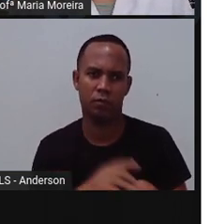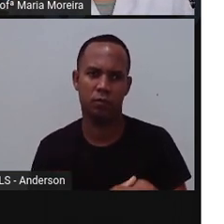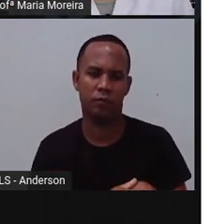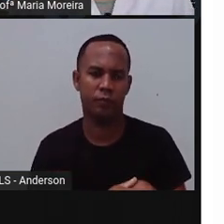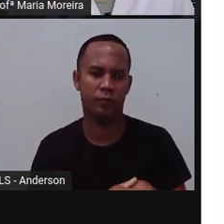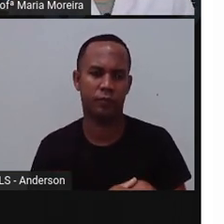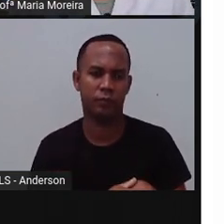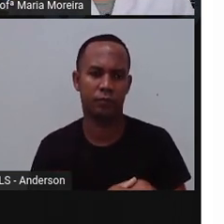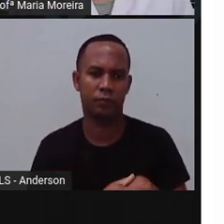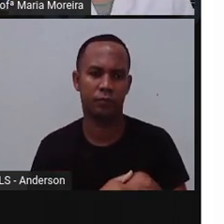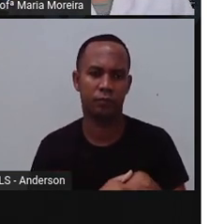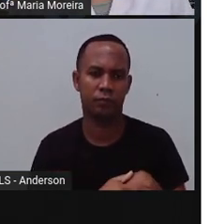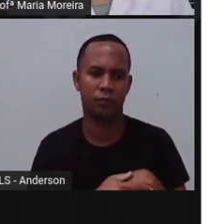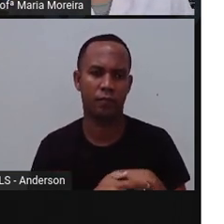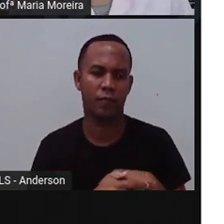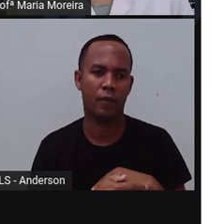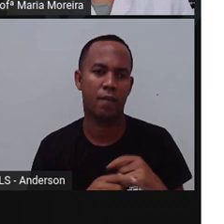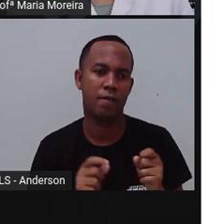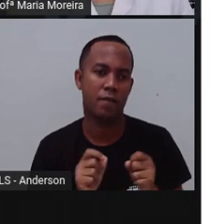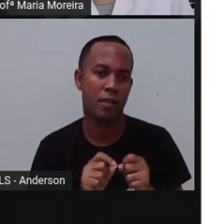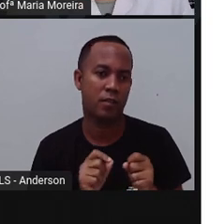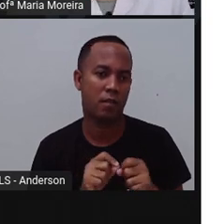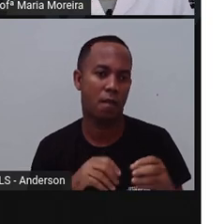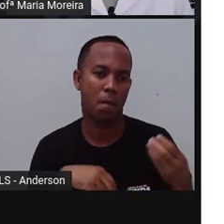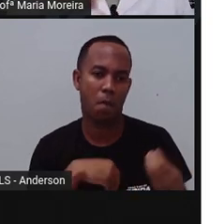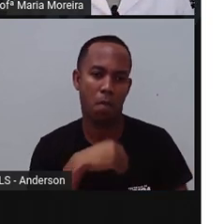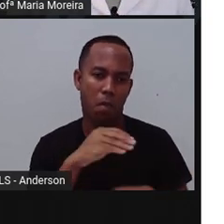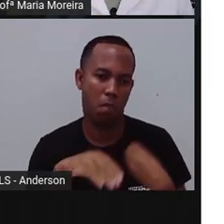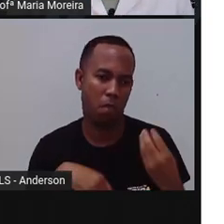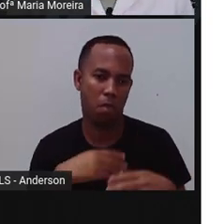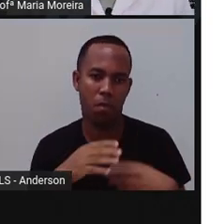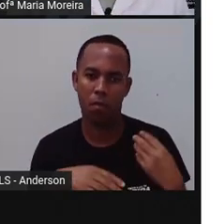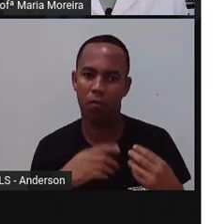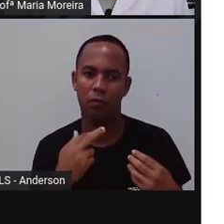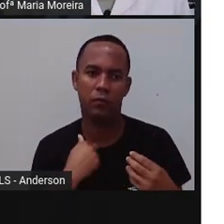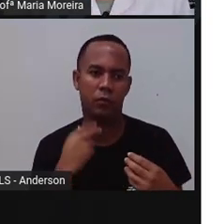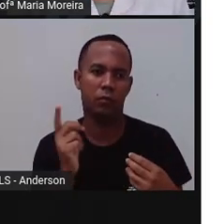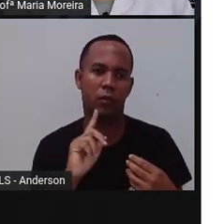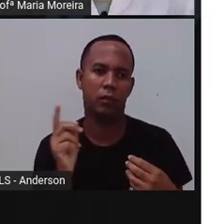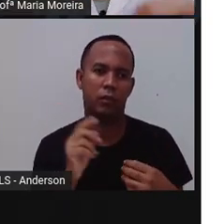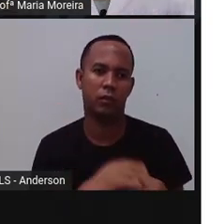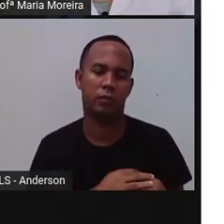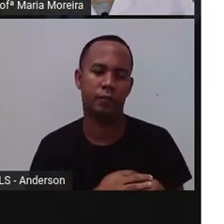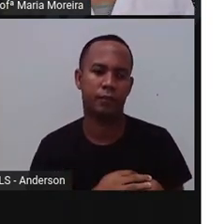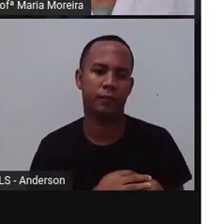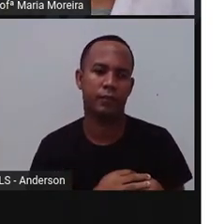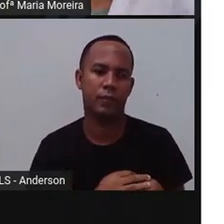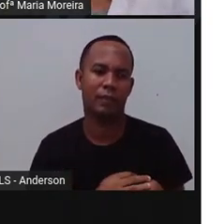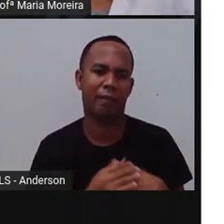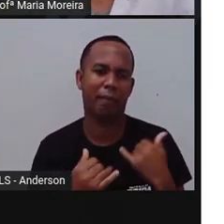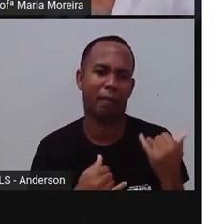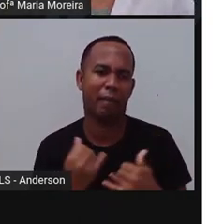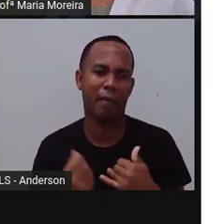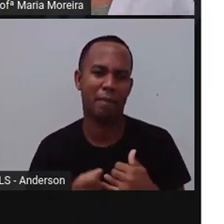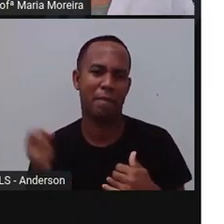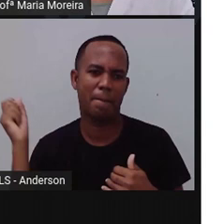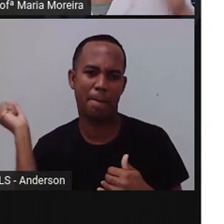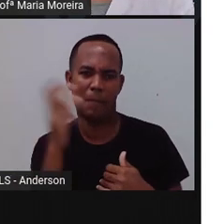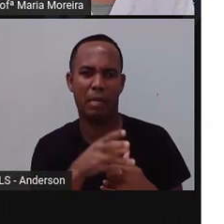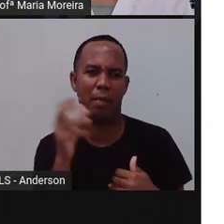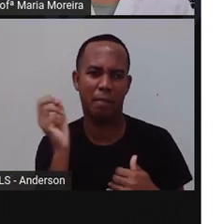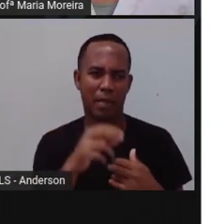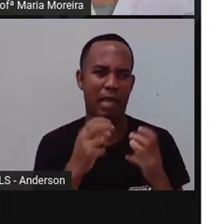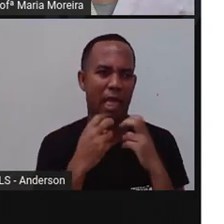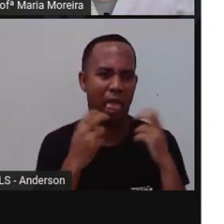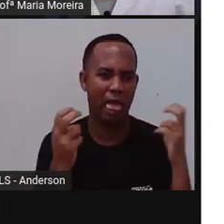aí sim. E nem fazer bagunça. Imagine só se eu e Andressa, a gente resolve chegar na escola e começar a fazer um monte de bagunça. A